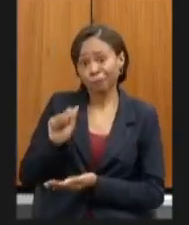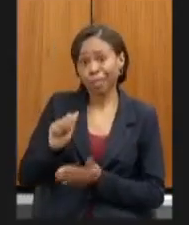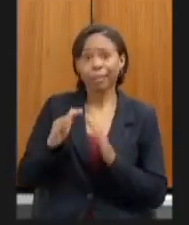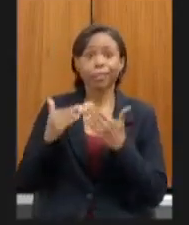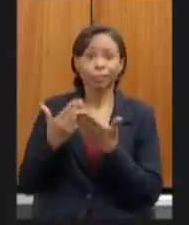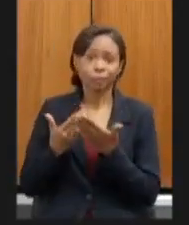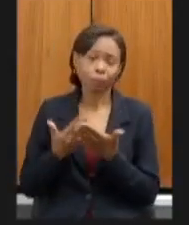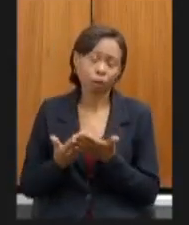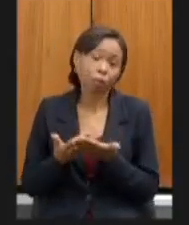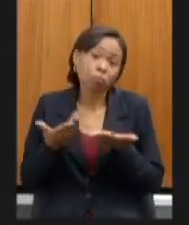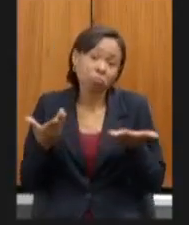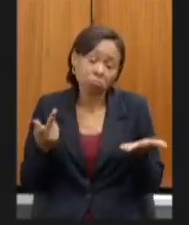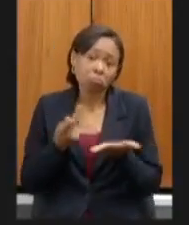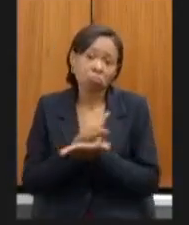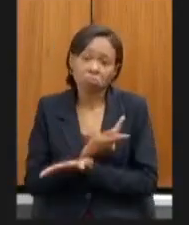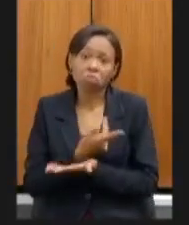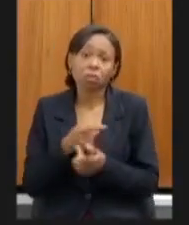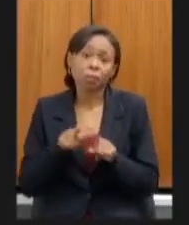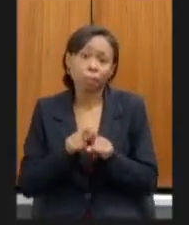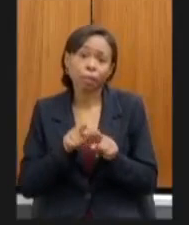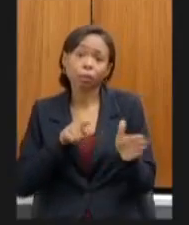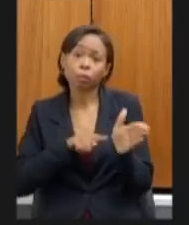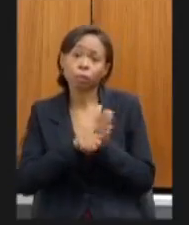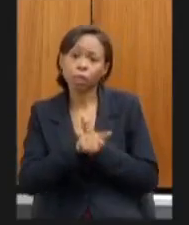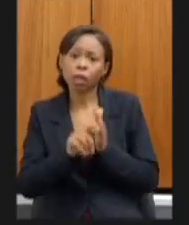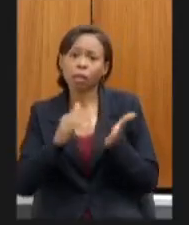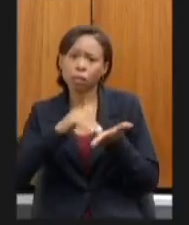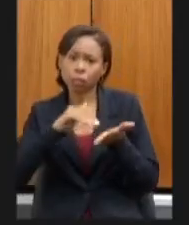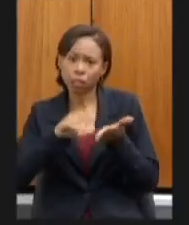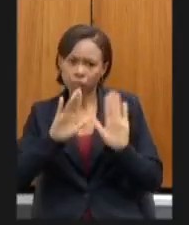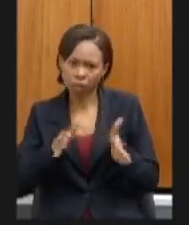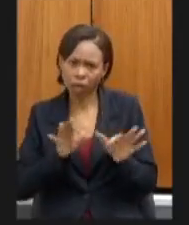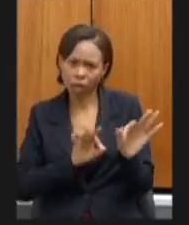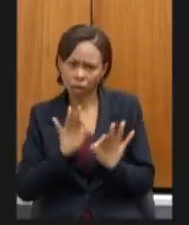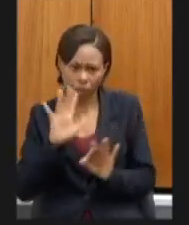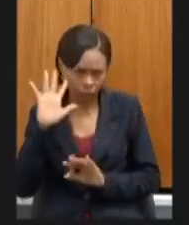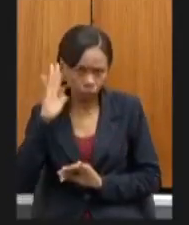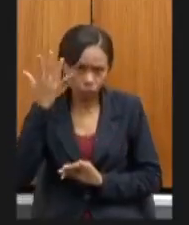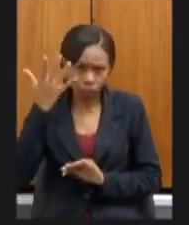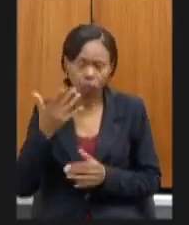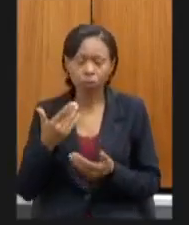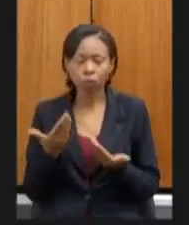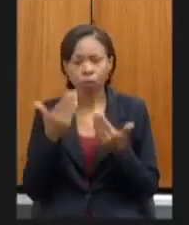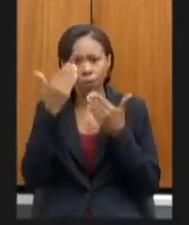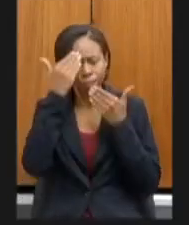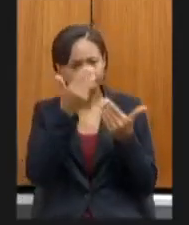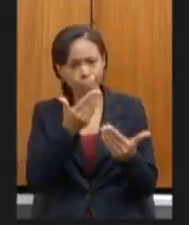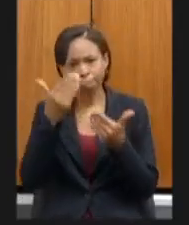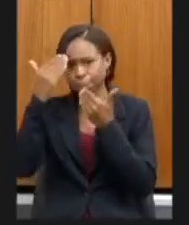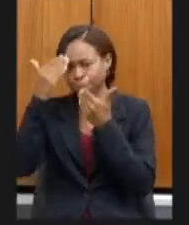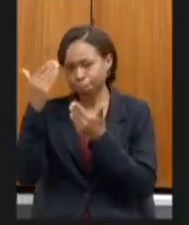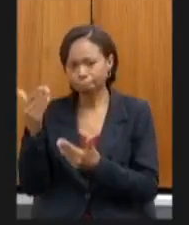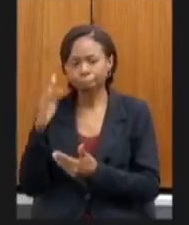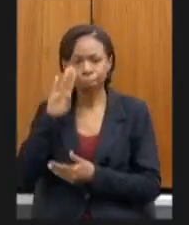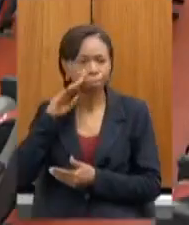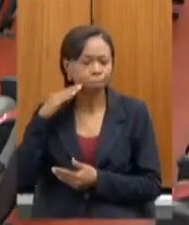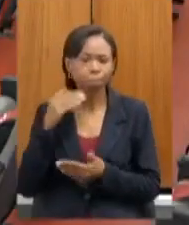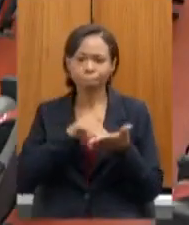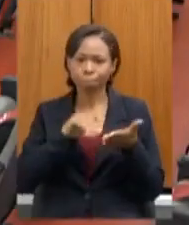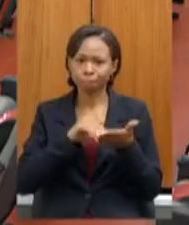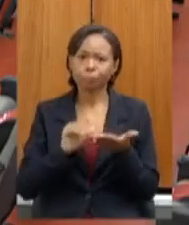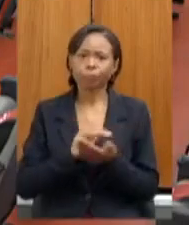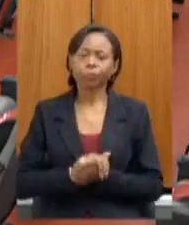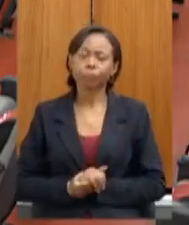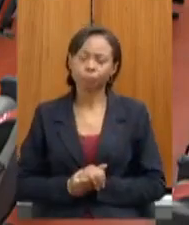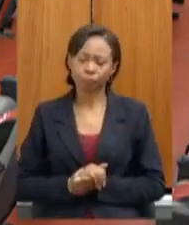processos dessa natureza quero saber se a secretaria já está atuando nesse sentido muito obrigada secretário obrigada Beatriz também obrigada